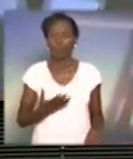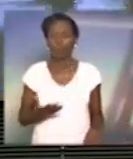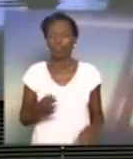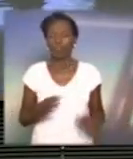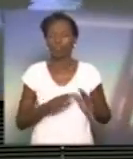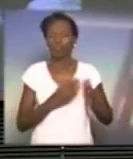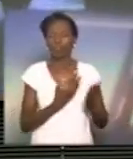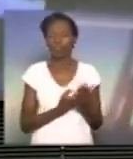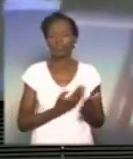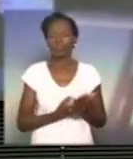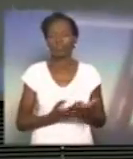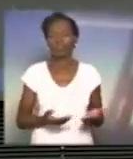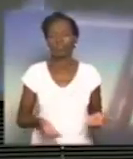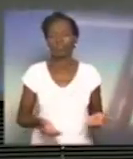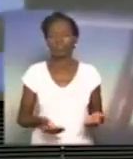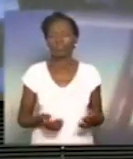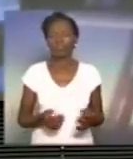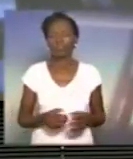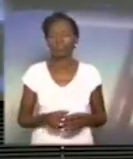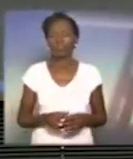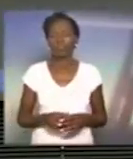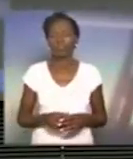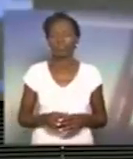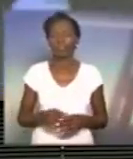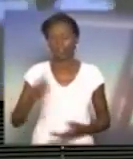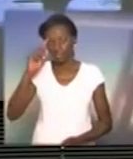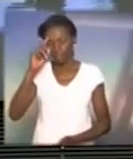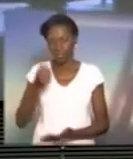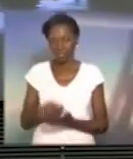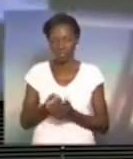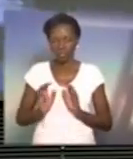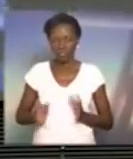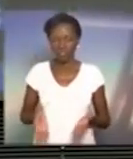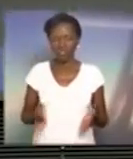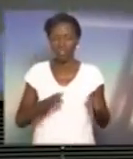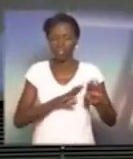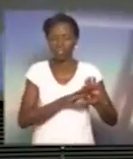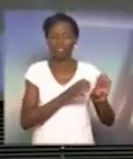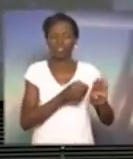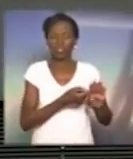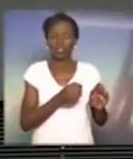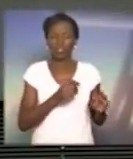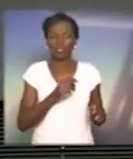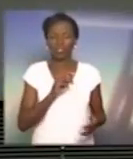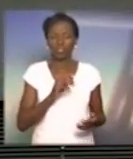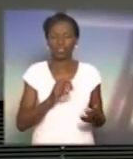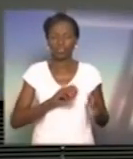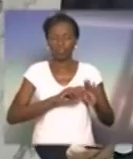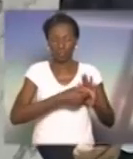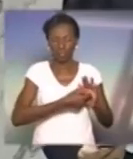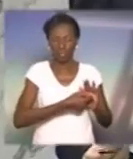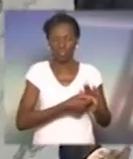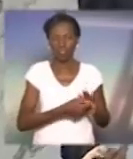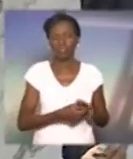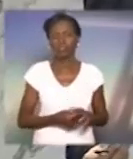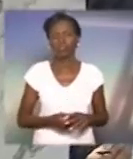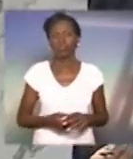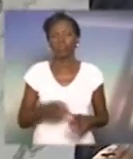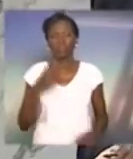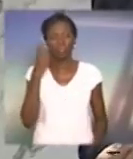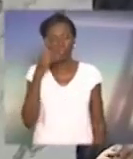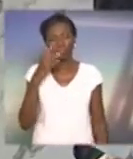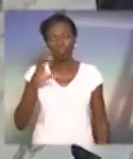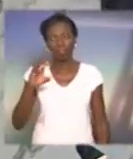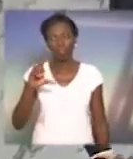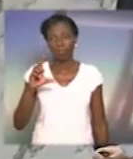o quê? Tem uma votação, os pais decidiram que a escola não vai fechar. Então, a insatisfação... Deputada